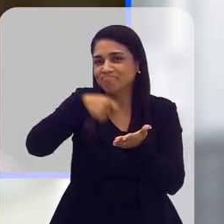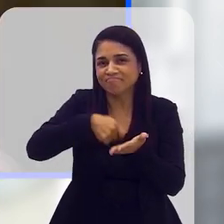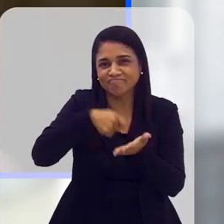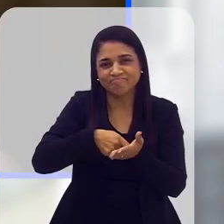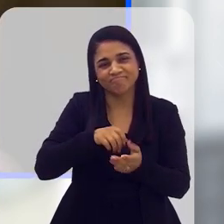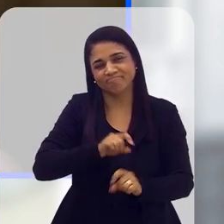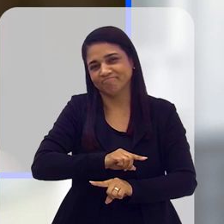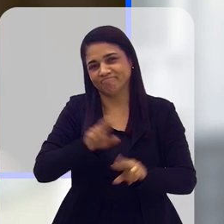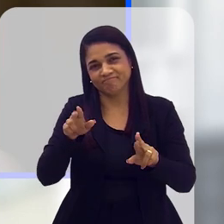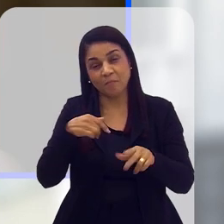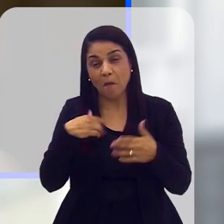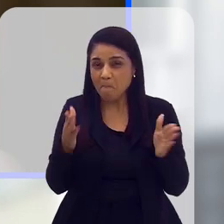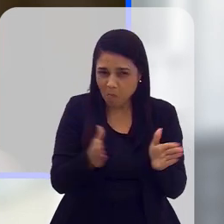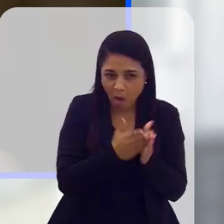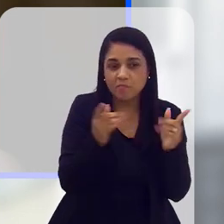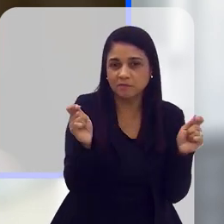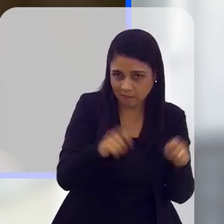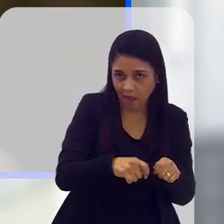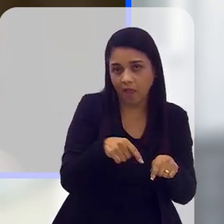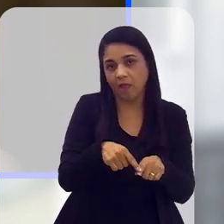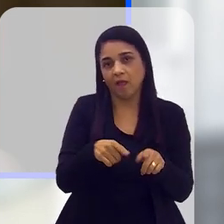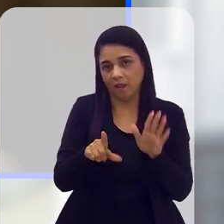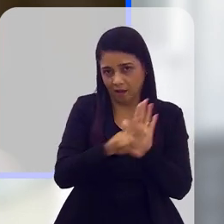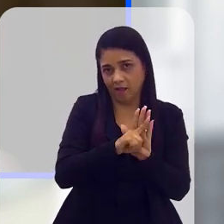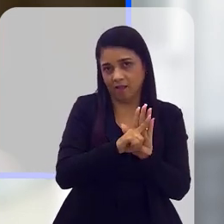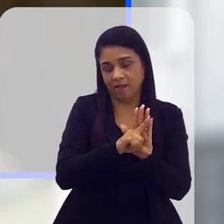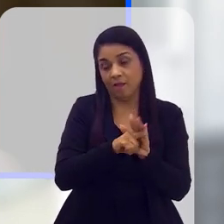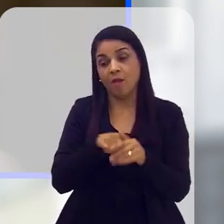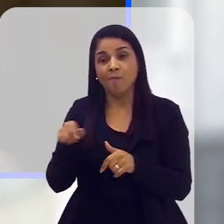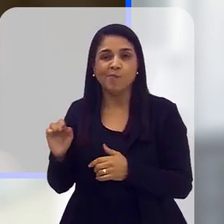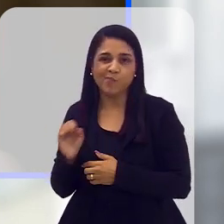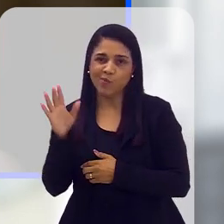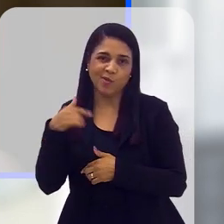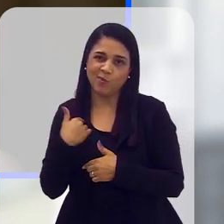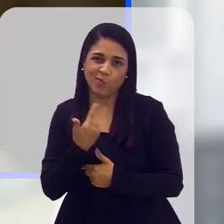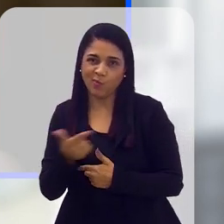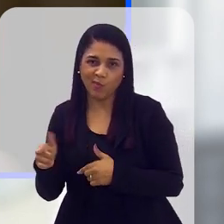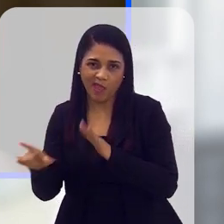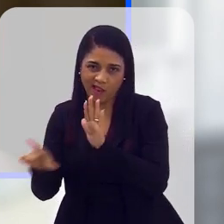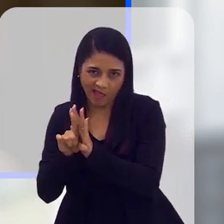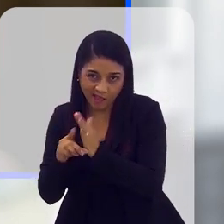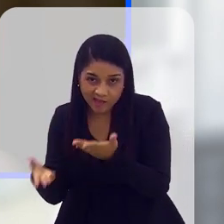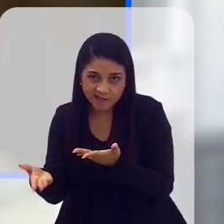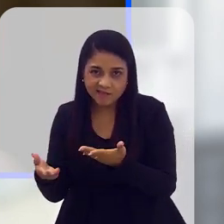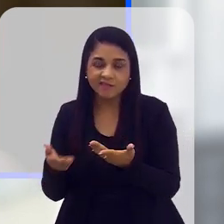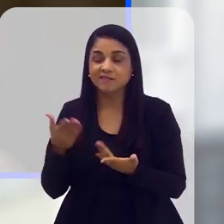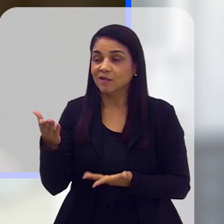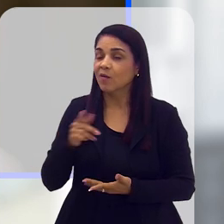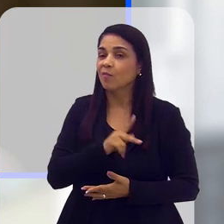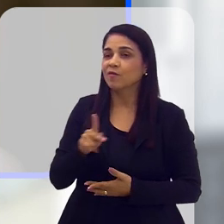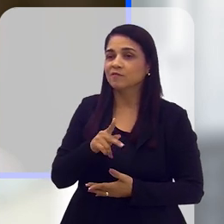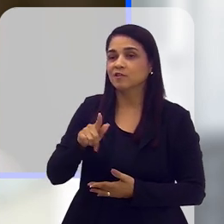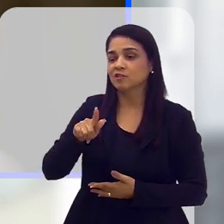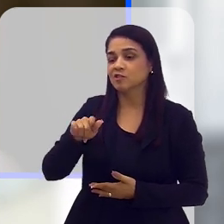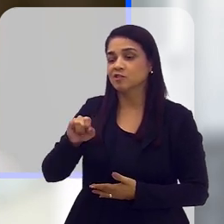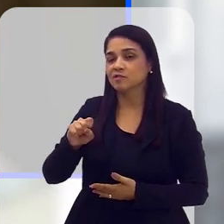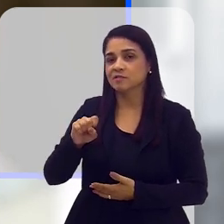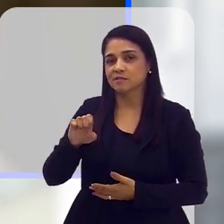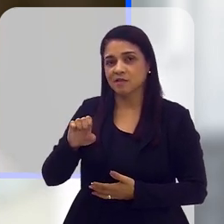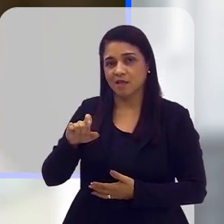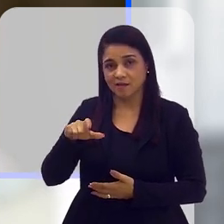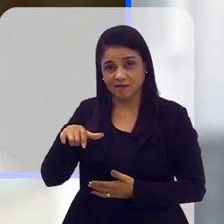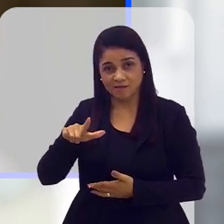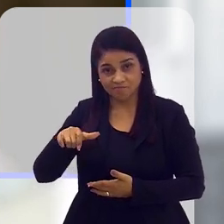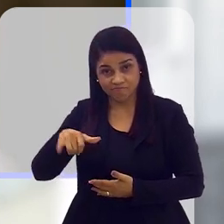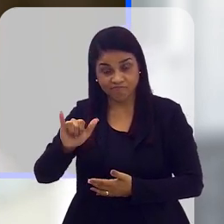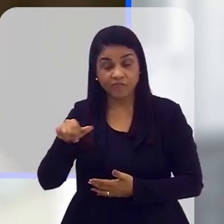a lei. A lei serve para os pobres, não sei se assim. É isso. Professora Gisele, de acordo com a